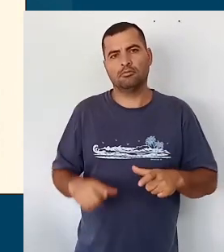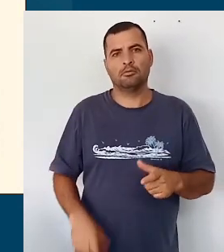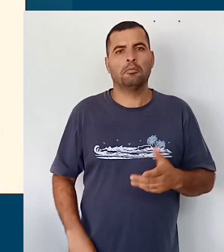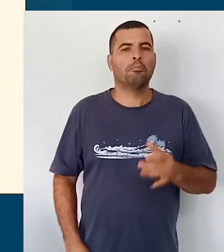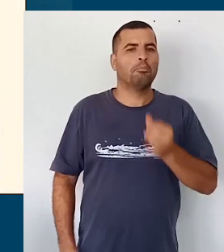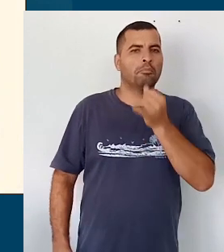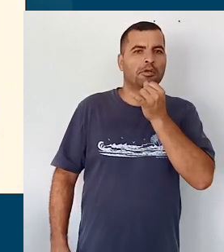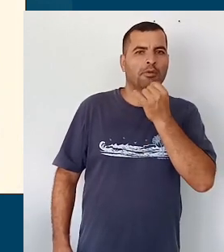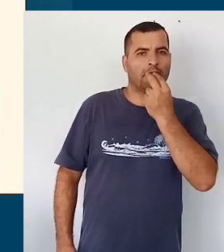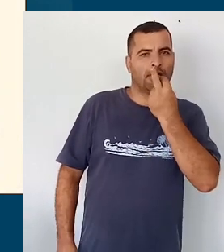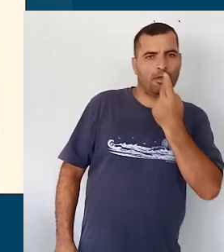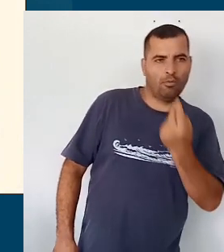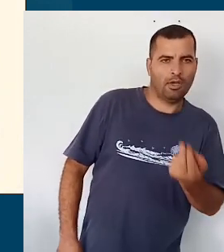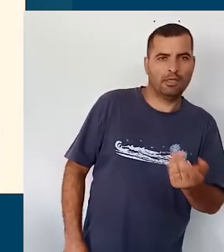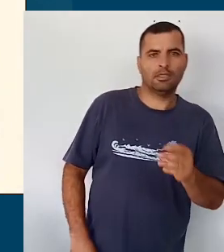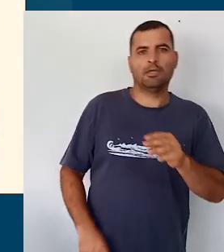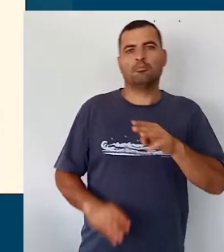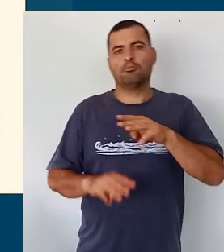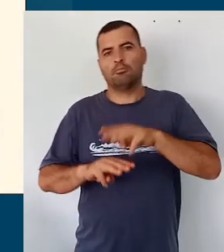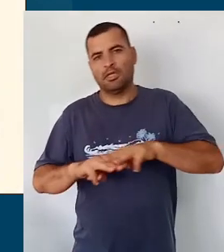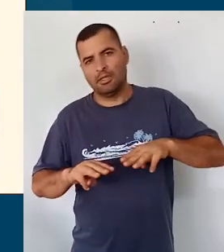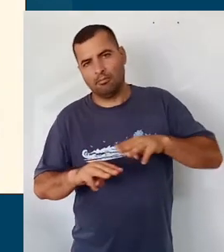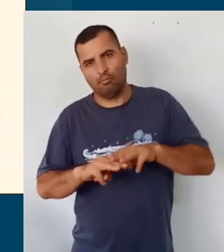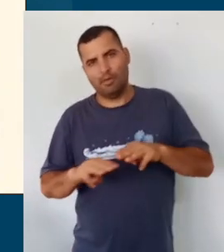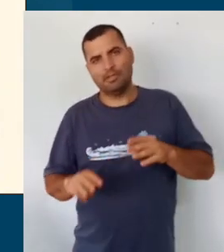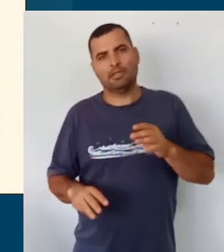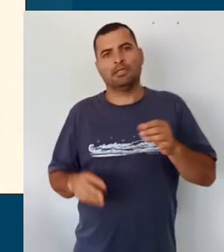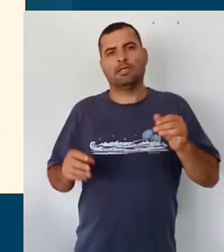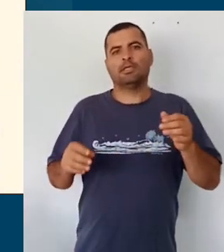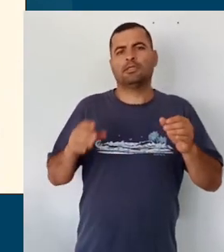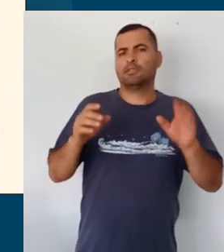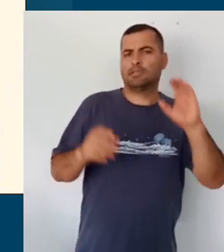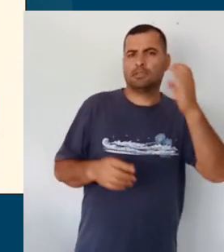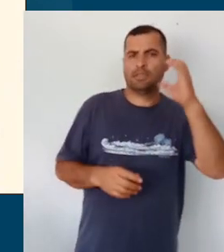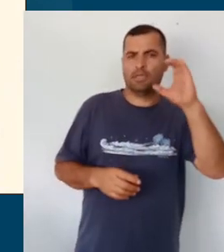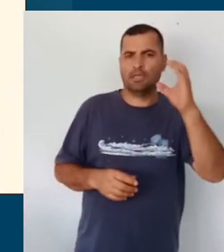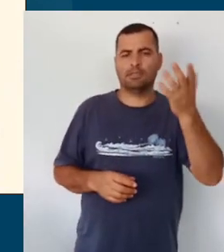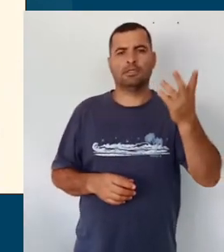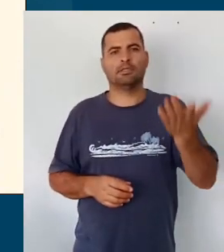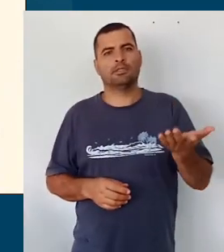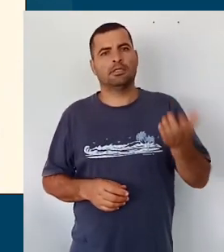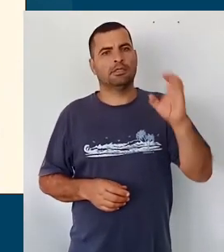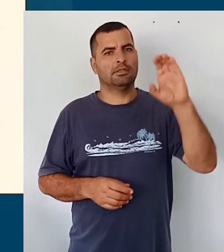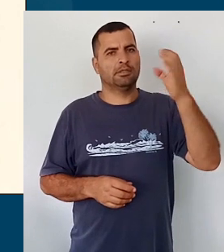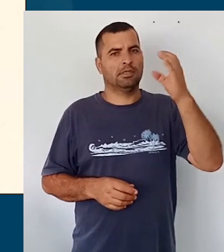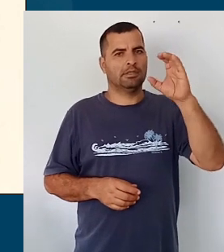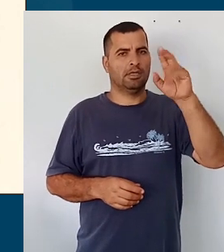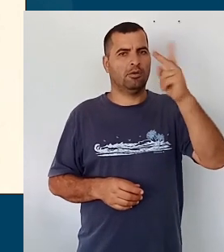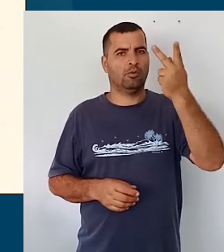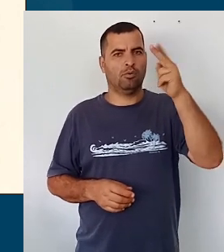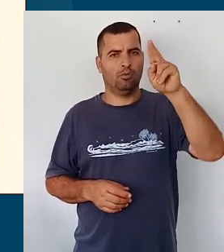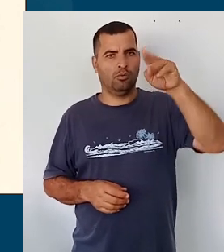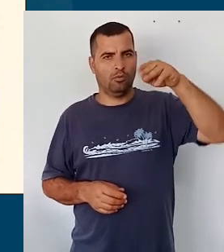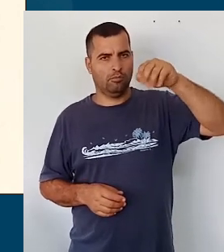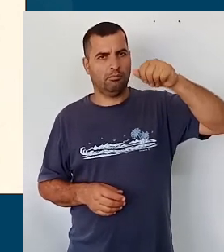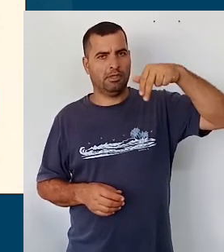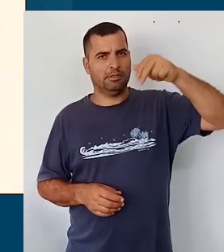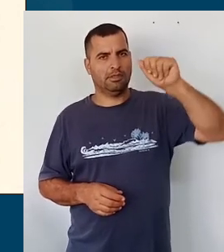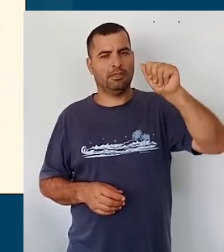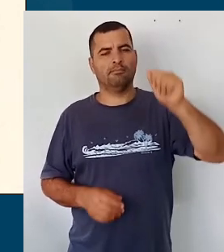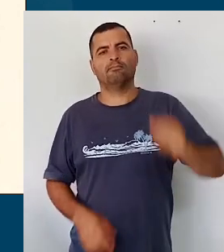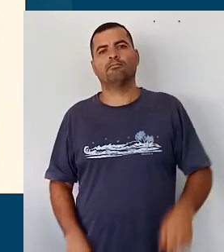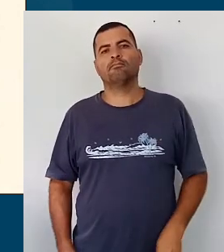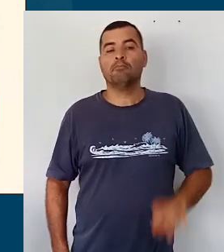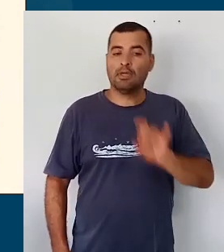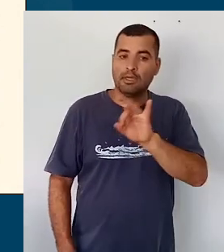competências para linguagens, competências para matemática, competências para ciências e competências para ciências humanas e cada um desses